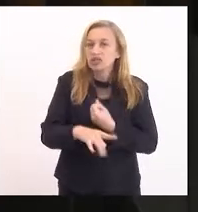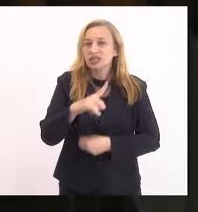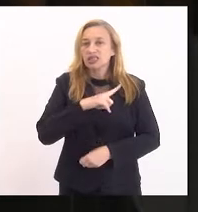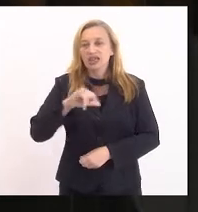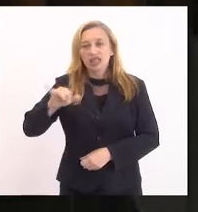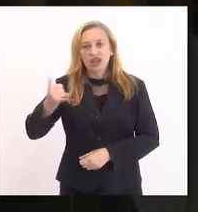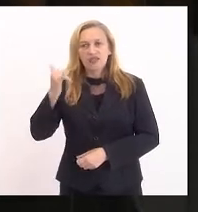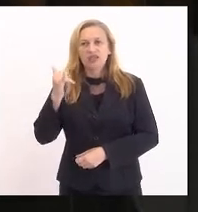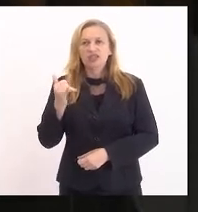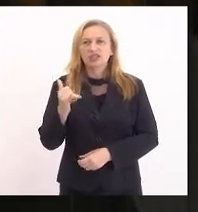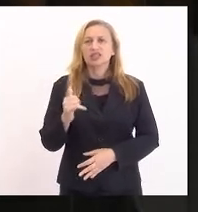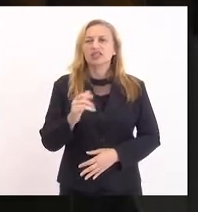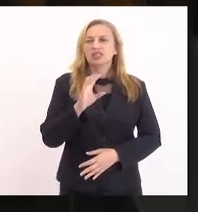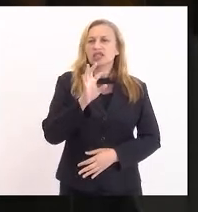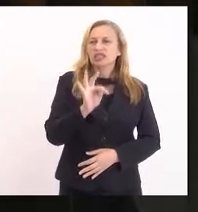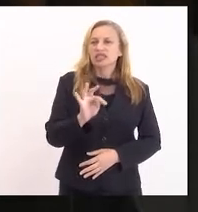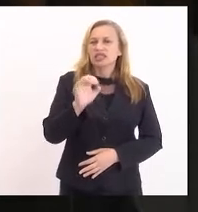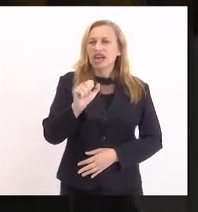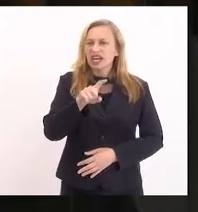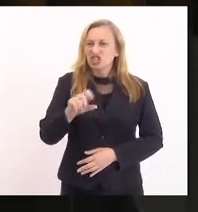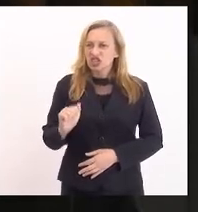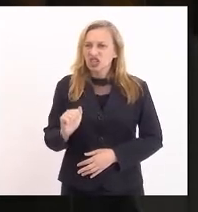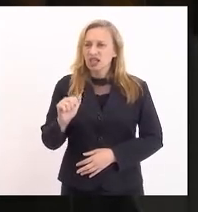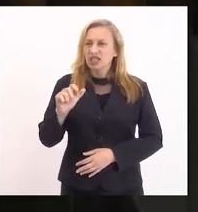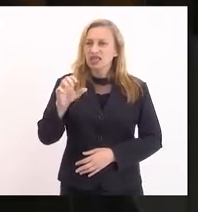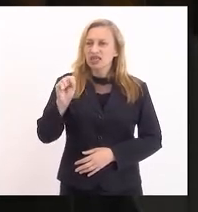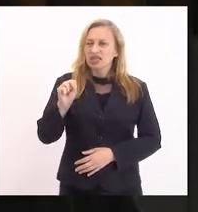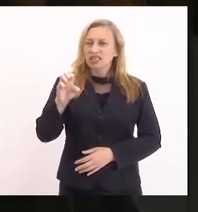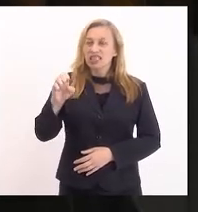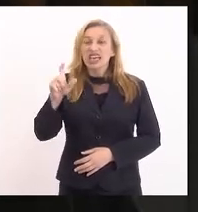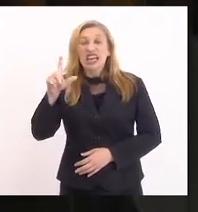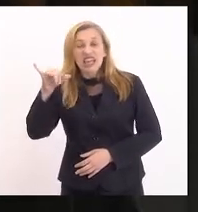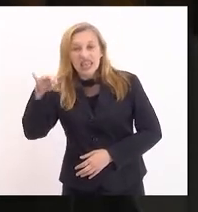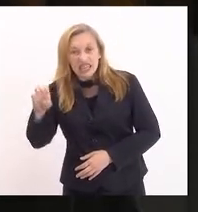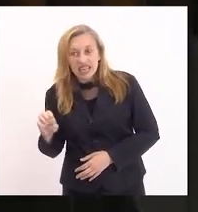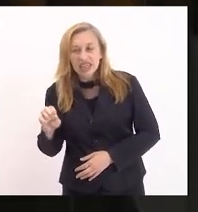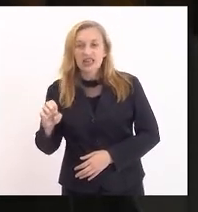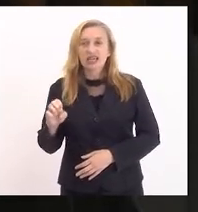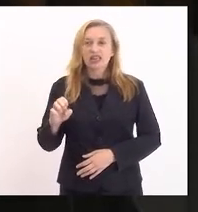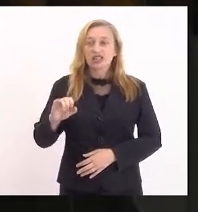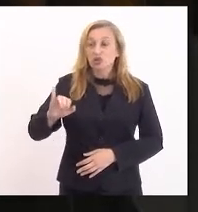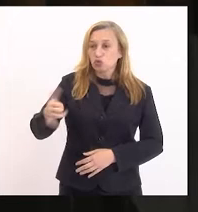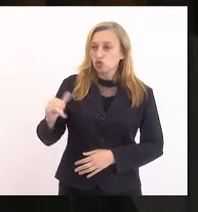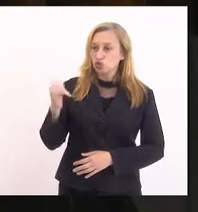está botando a taxa Selic, que são os juros, no céu.